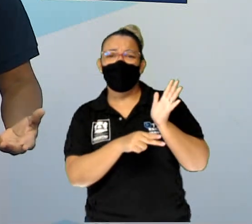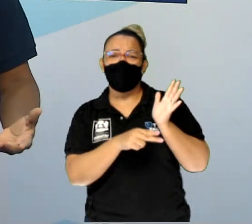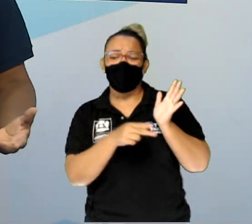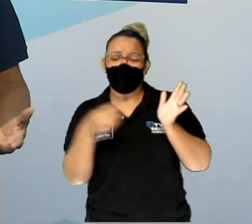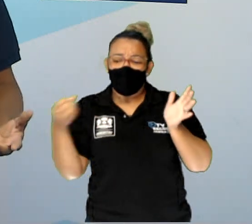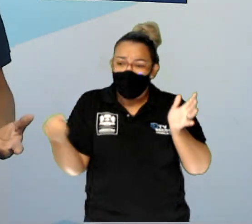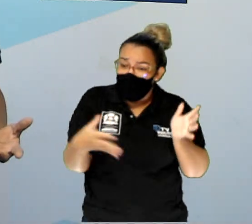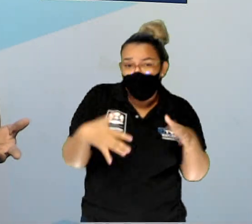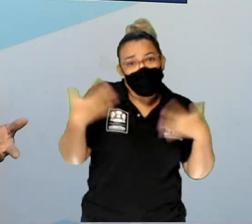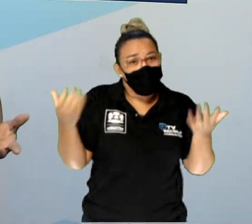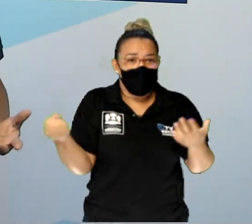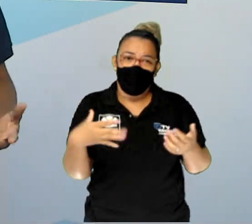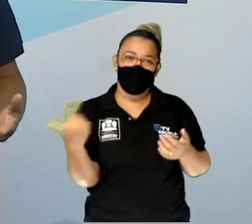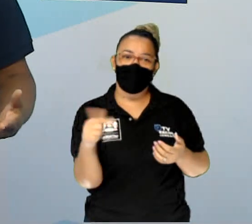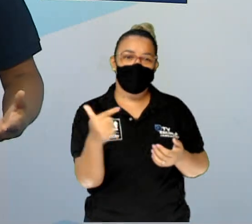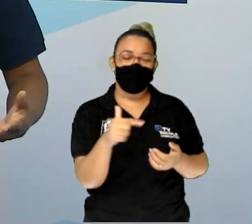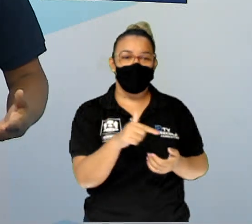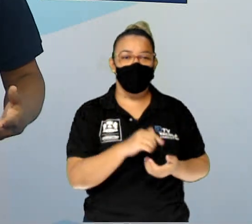renováveis.